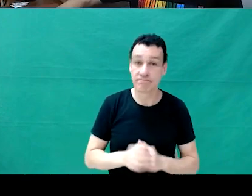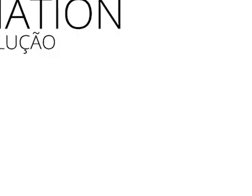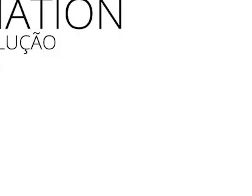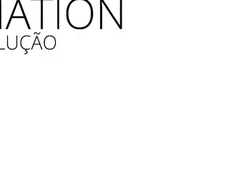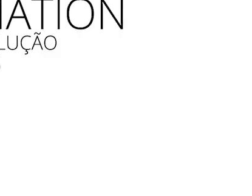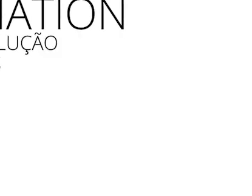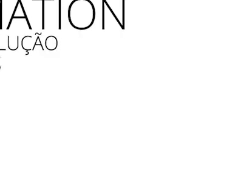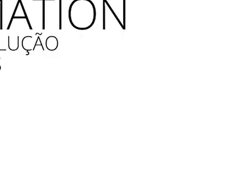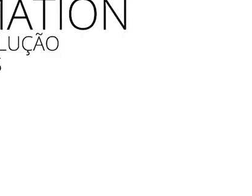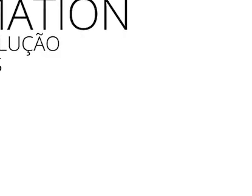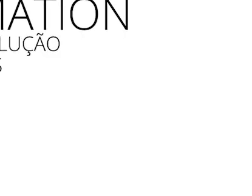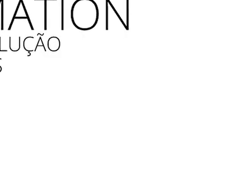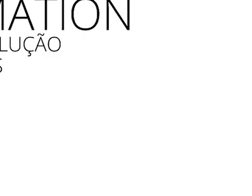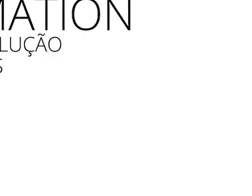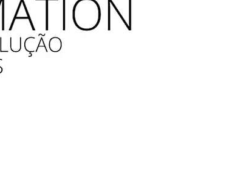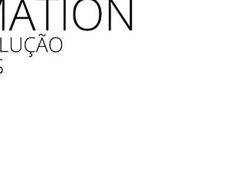obrigado. Obrigado.